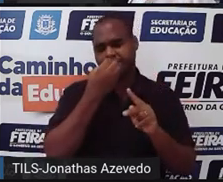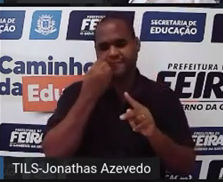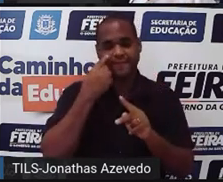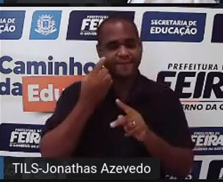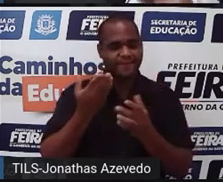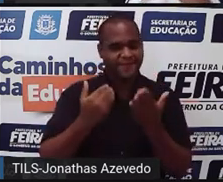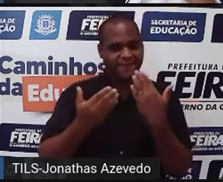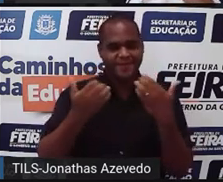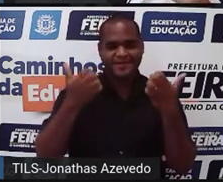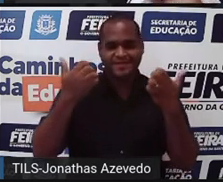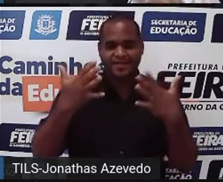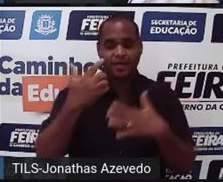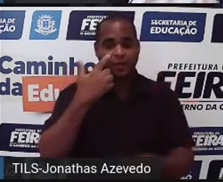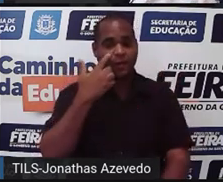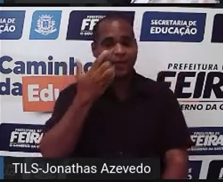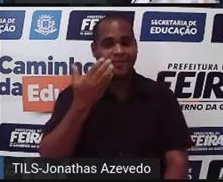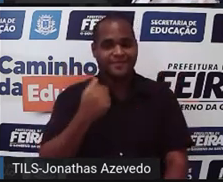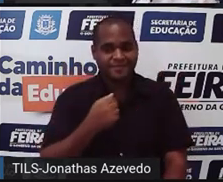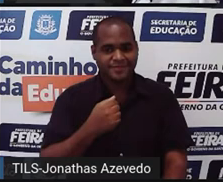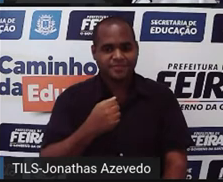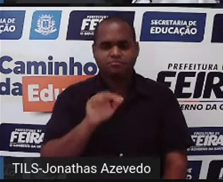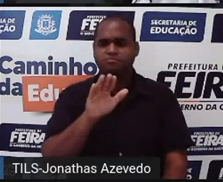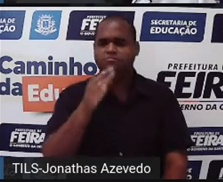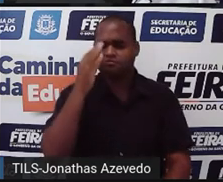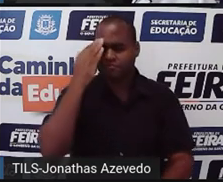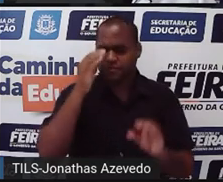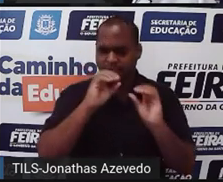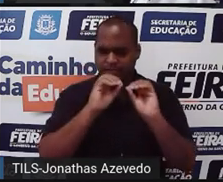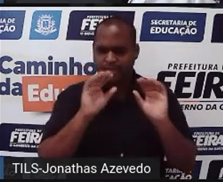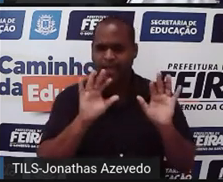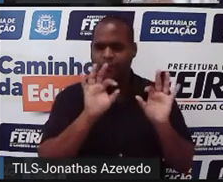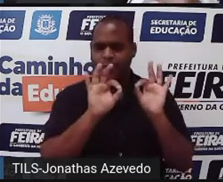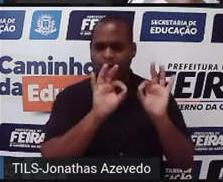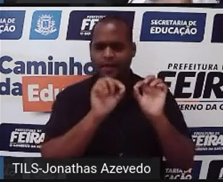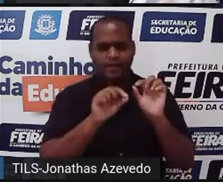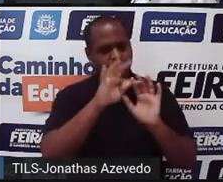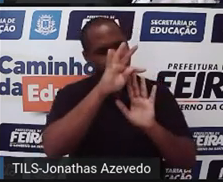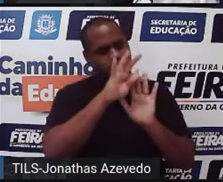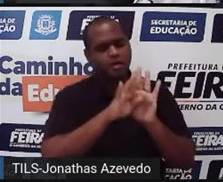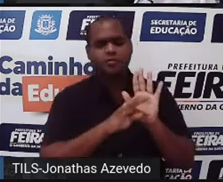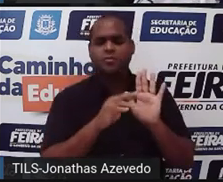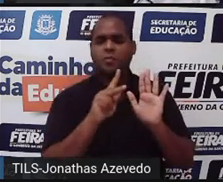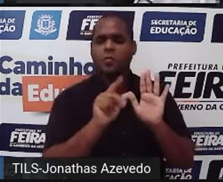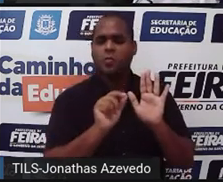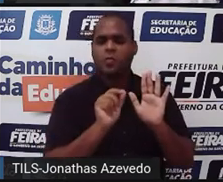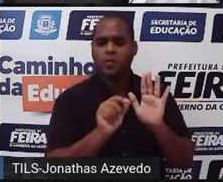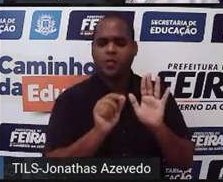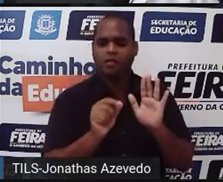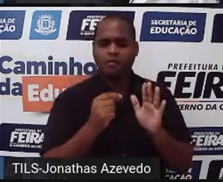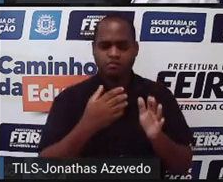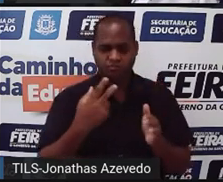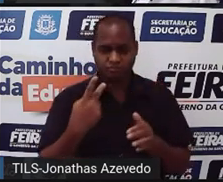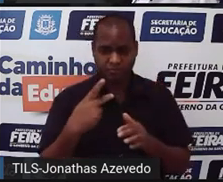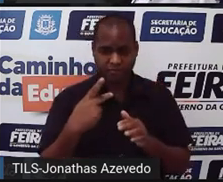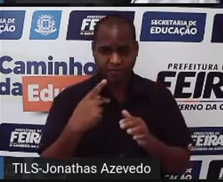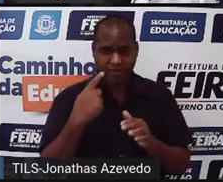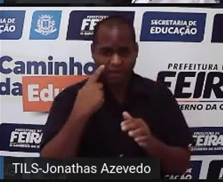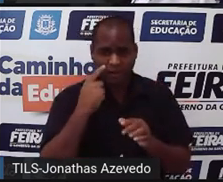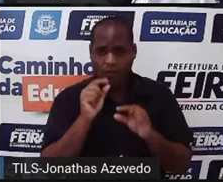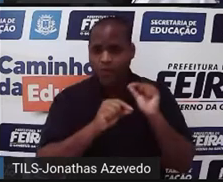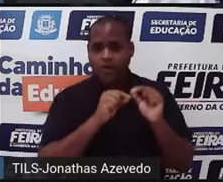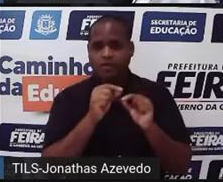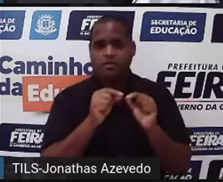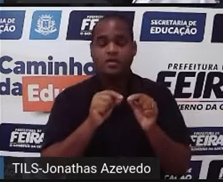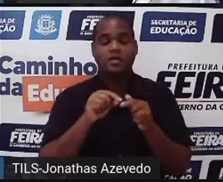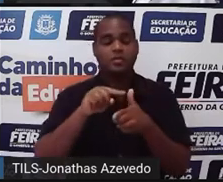Olha só qual é a interpretação desse problema, qual é o sentido desse problema para